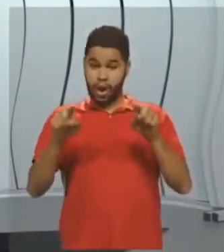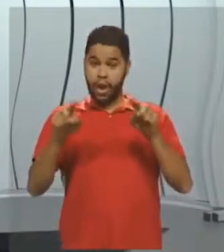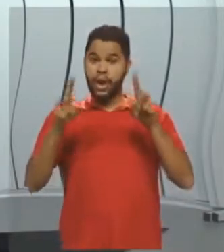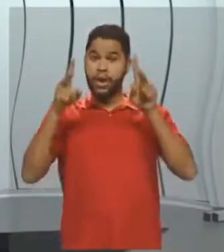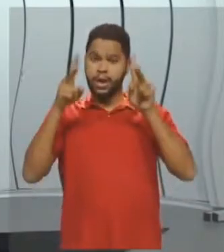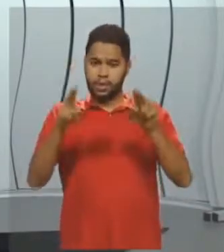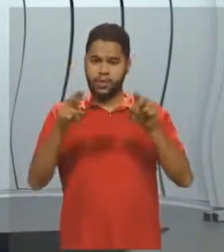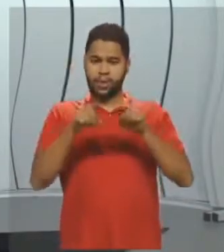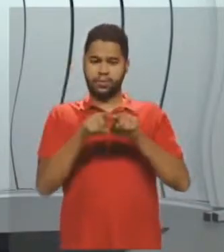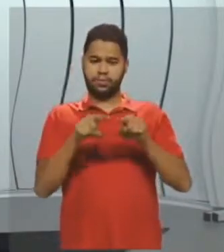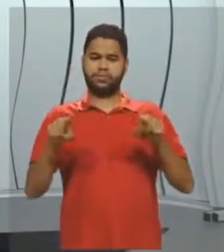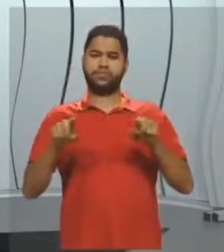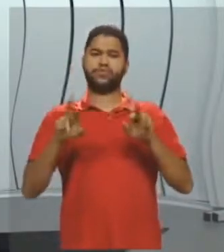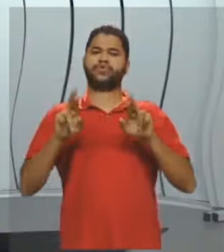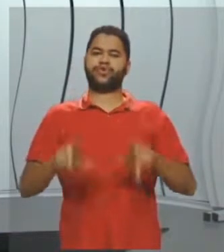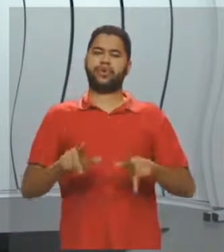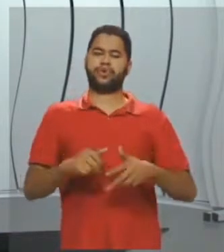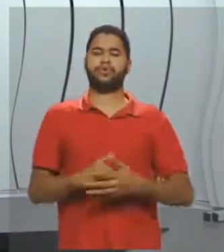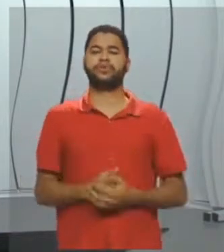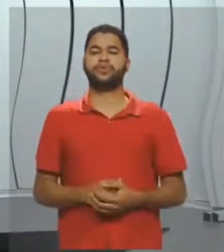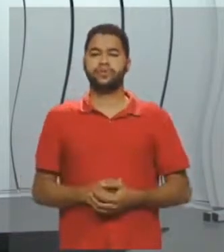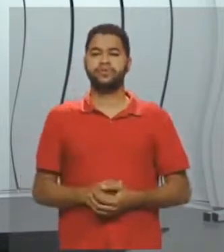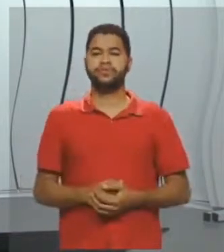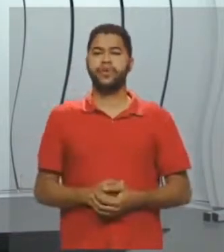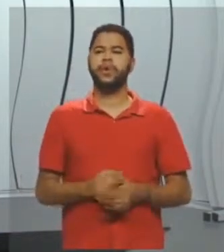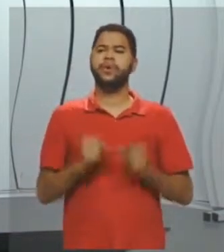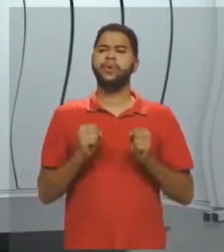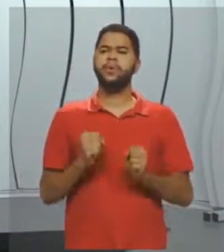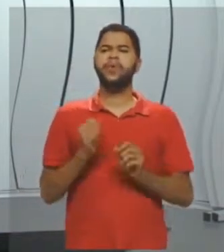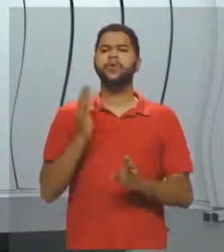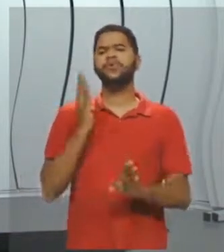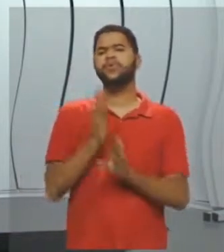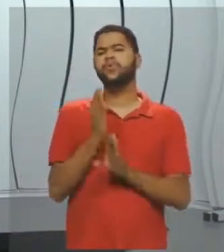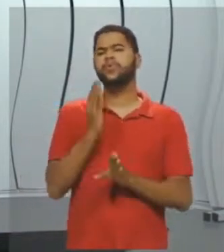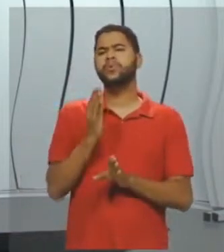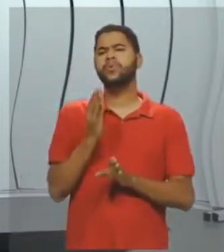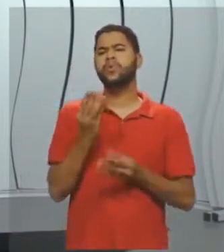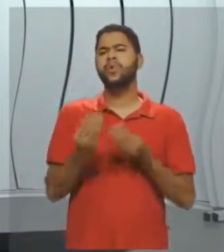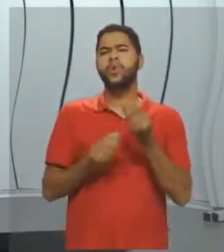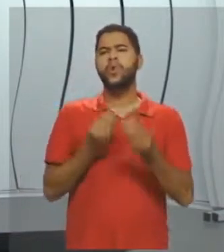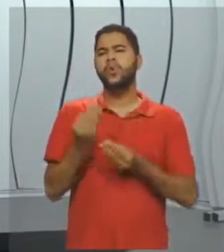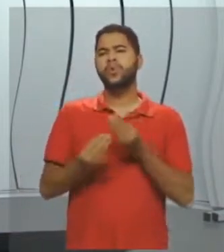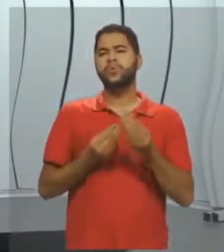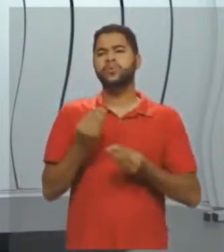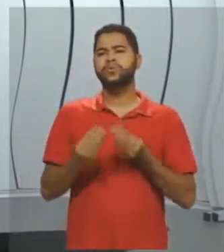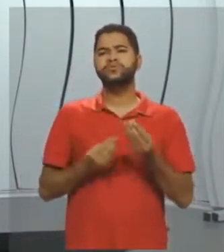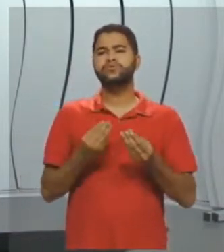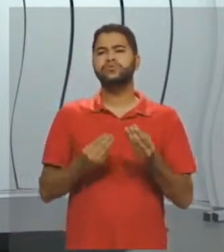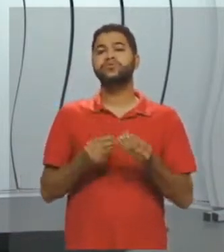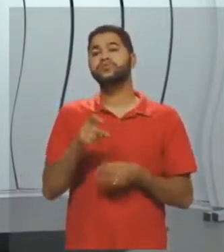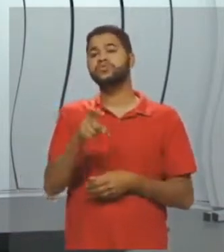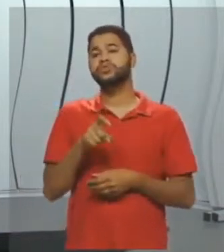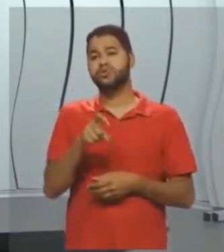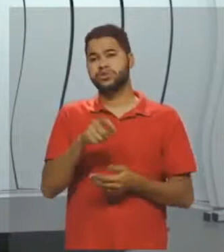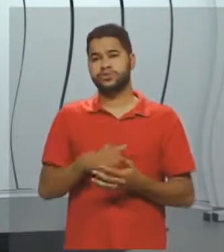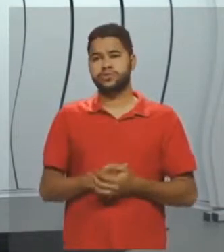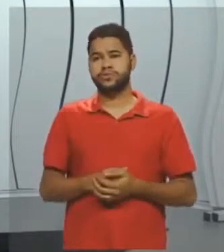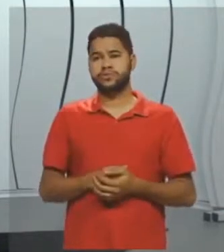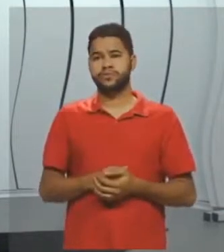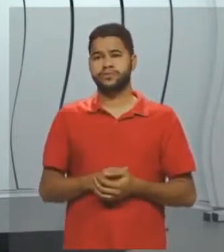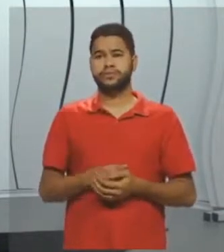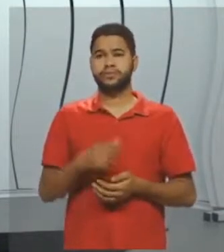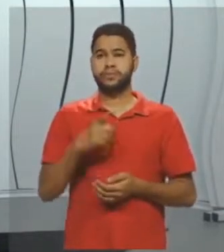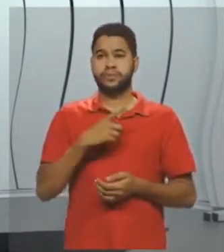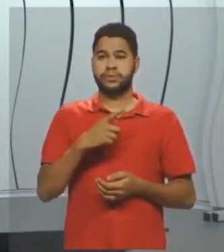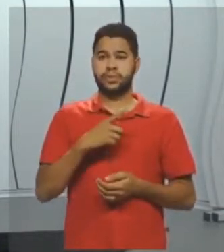mesma medida. E aí, eu posso descobrir quanto que vale esse x. Se eu